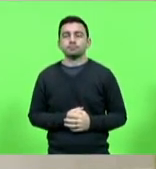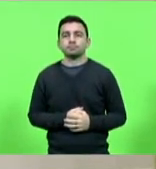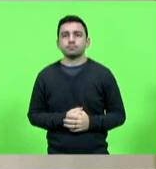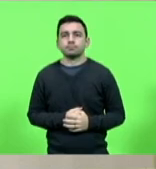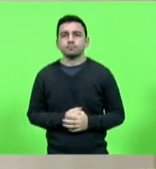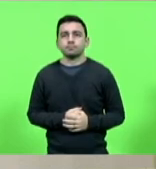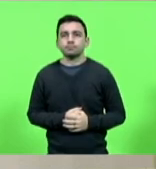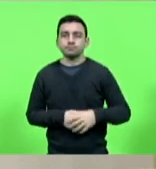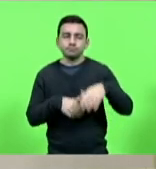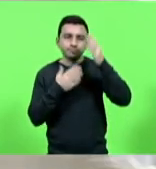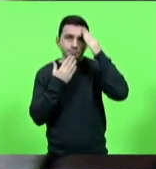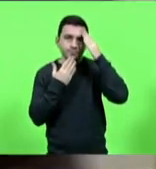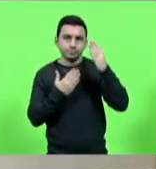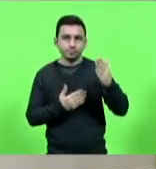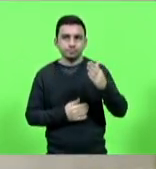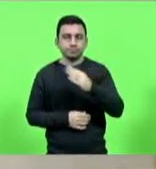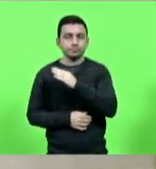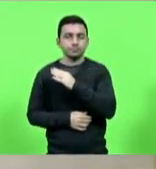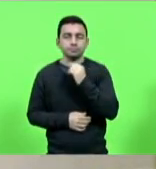deputado Silvio Drevick.